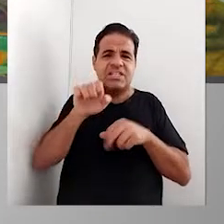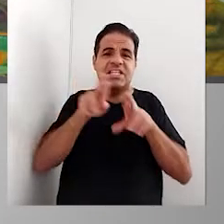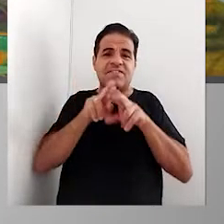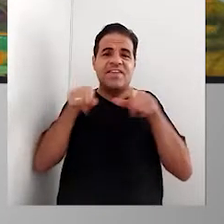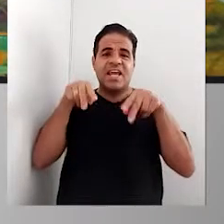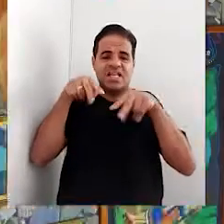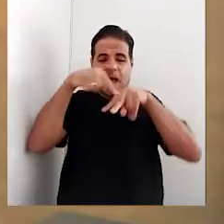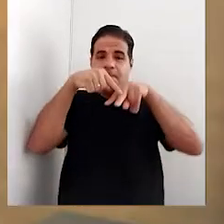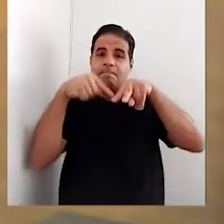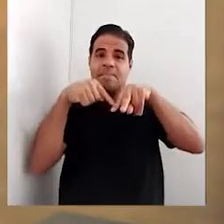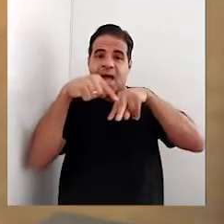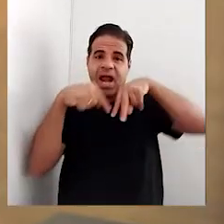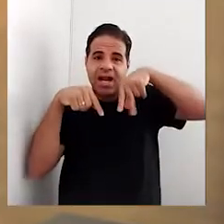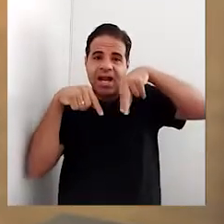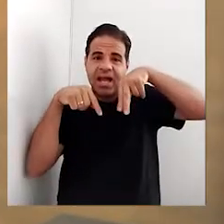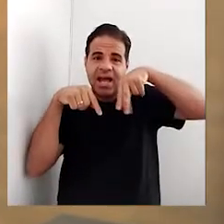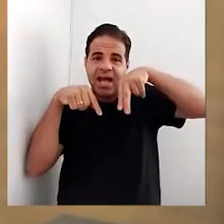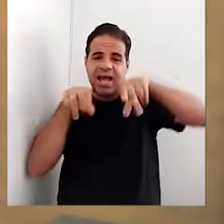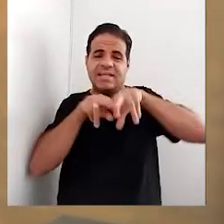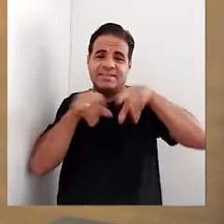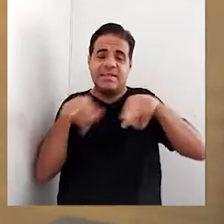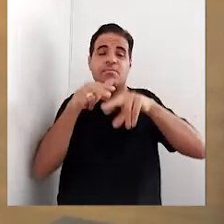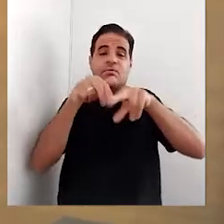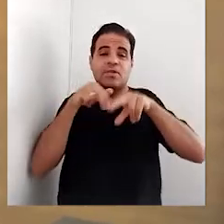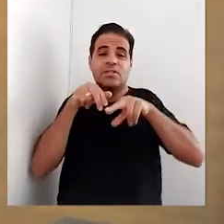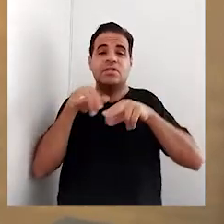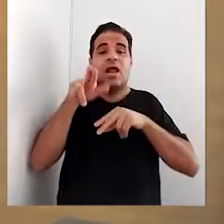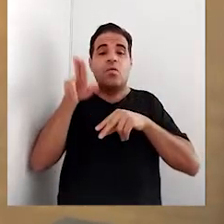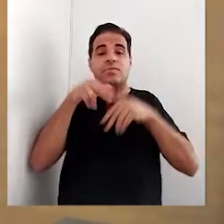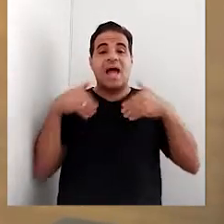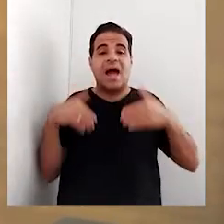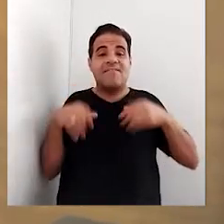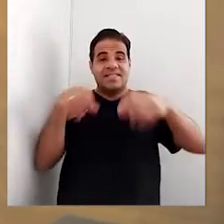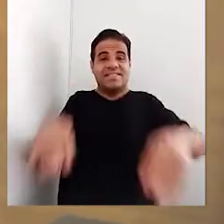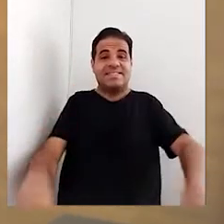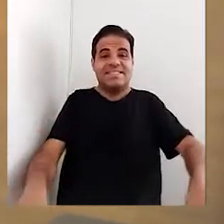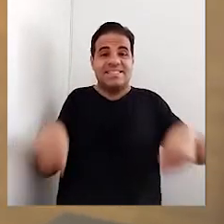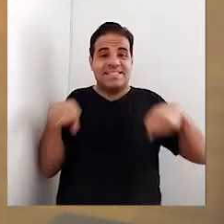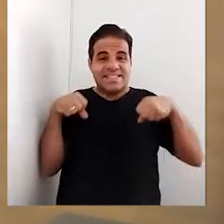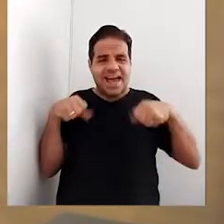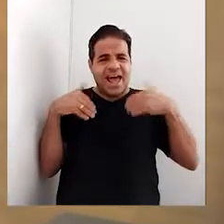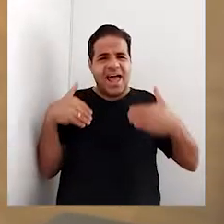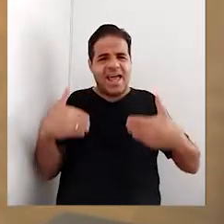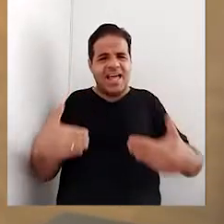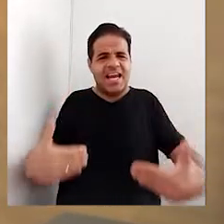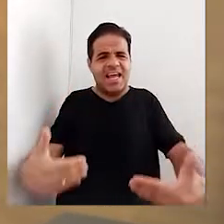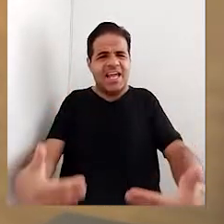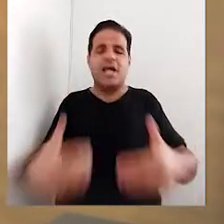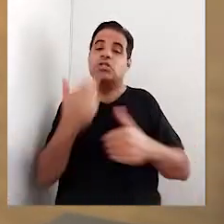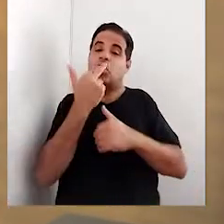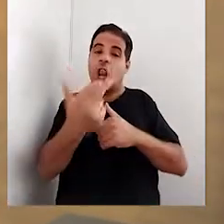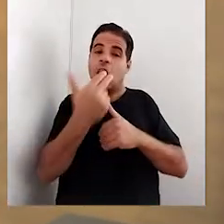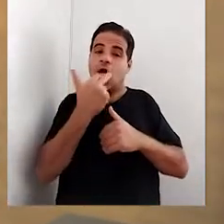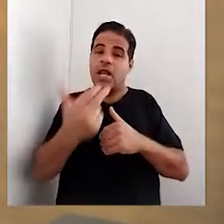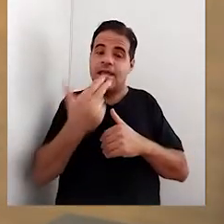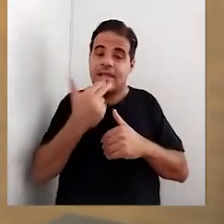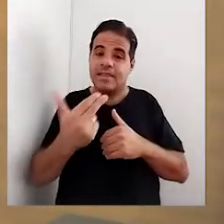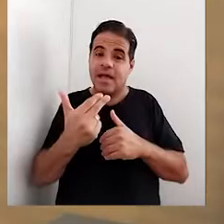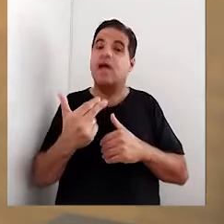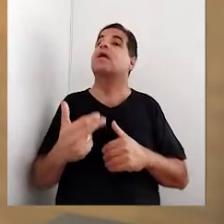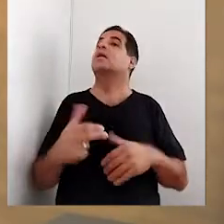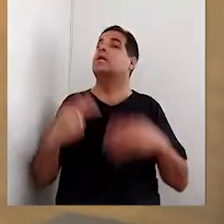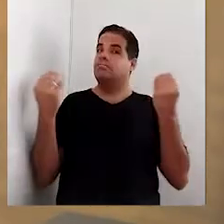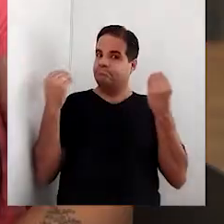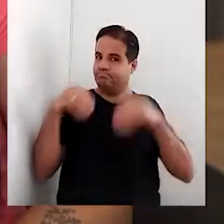diferente da outra. E por causa disso, ela usava saias longas e coloridas. E adivinhem só? Frida acabou